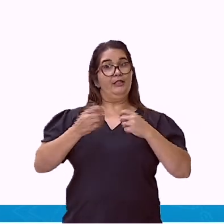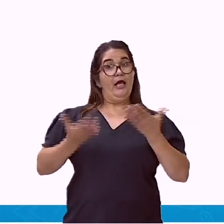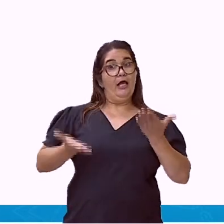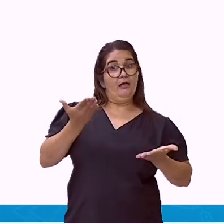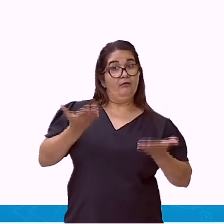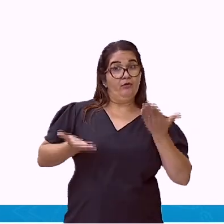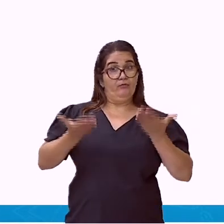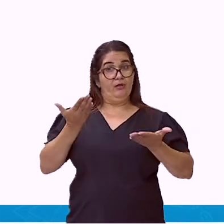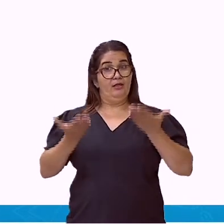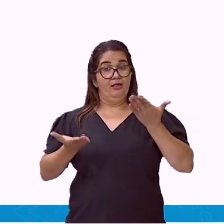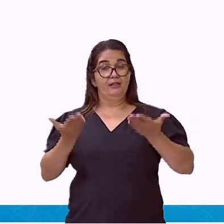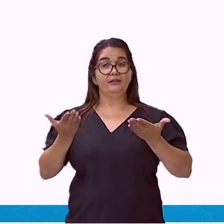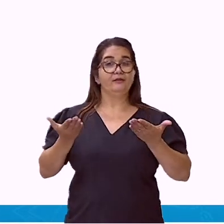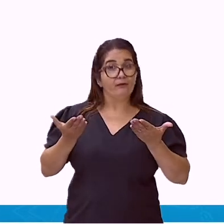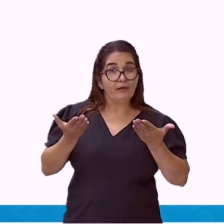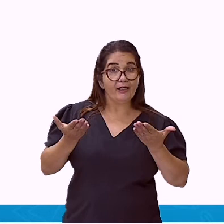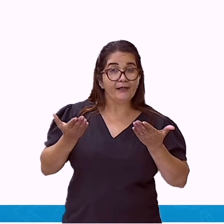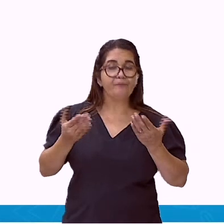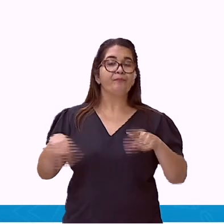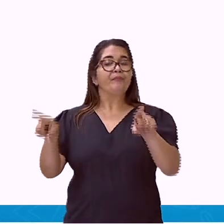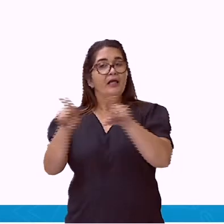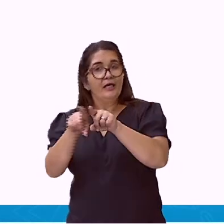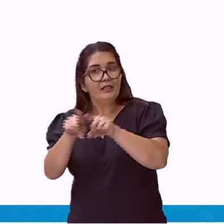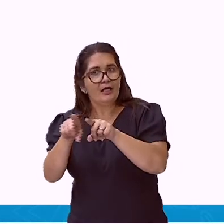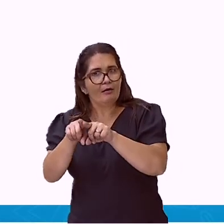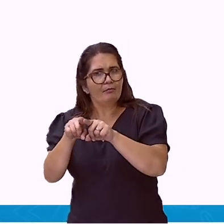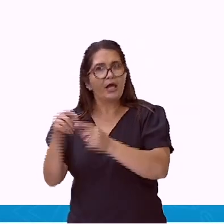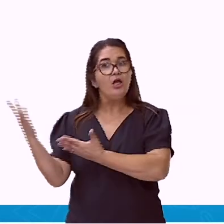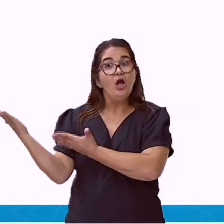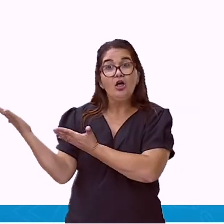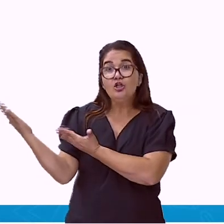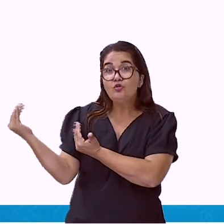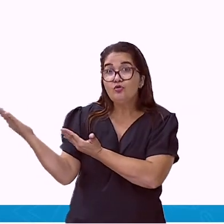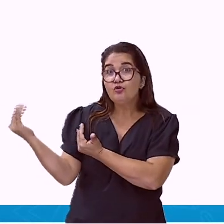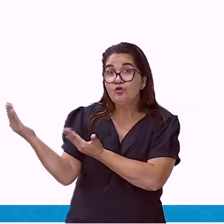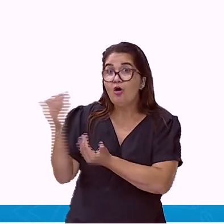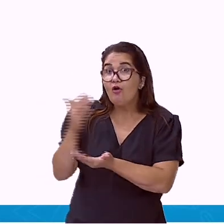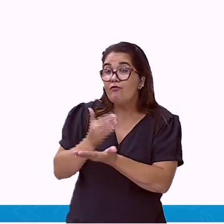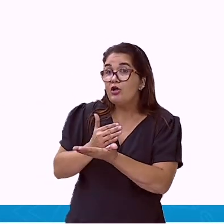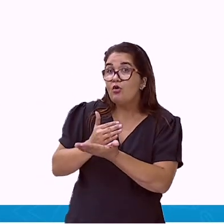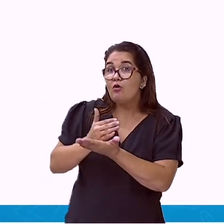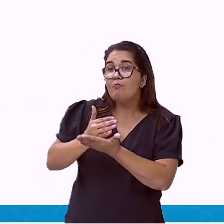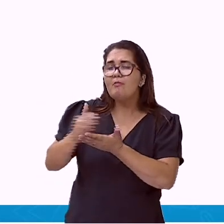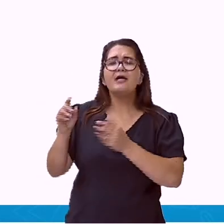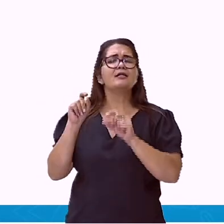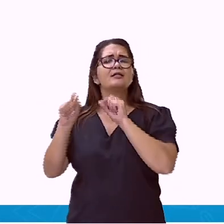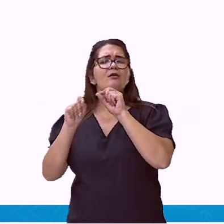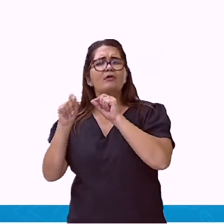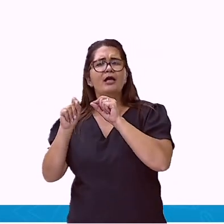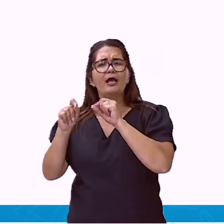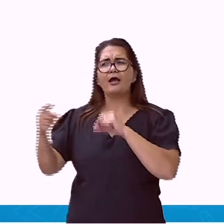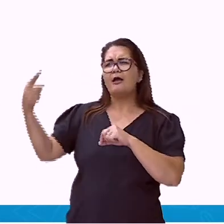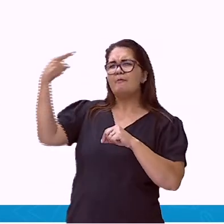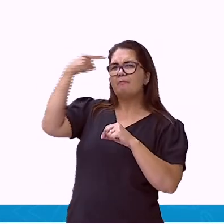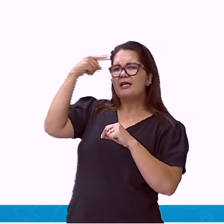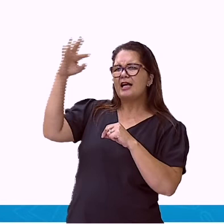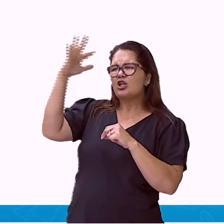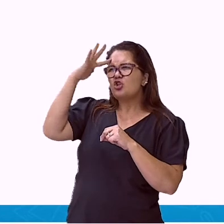Muitos já começam um namoro, já pensando em um casamento. Então, já começa a pensar no